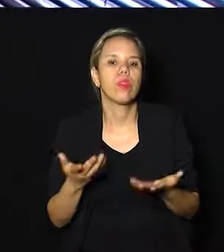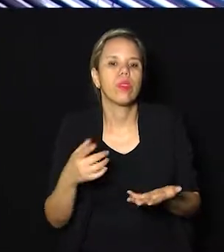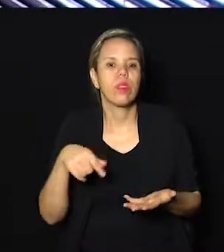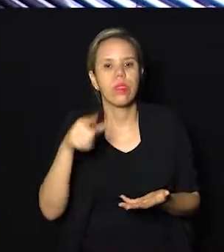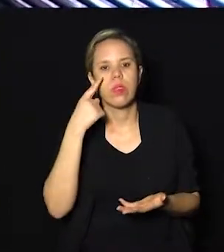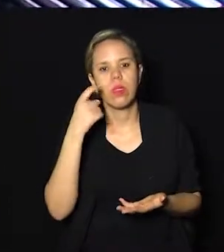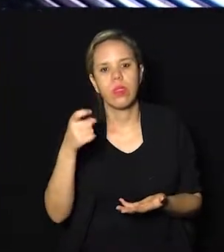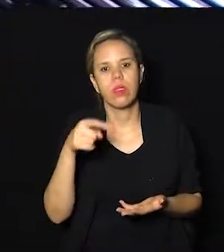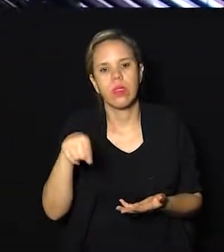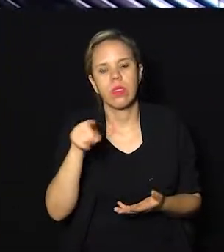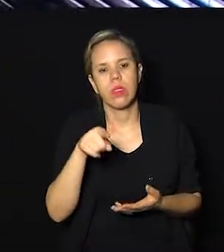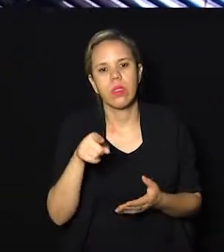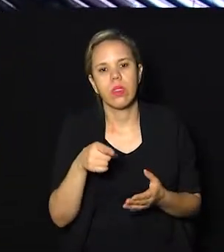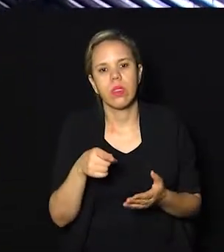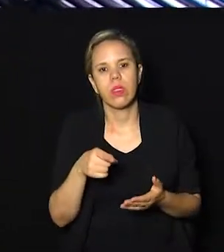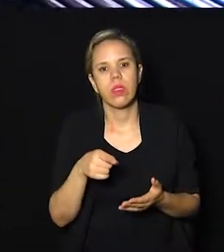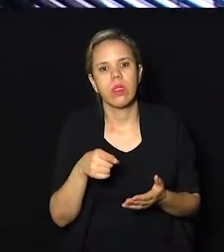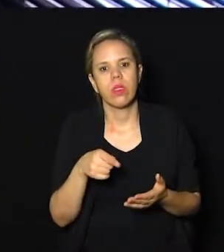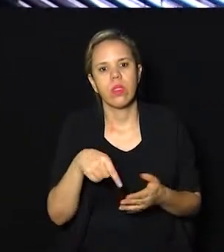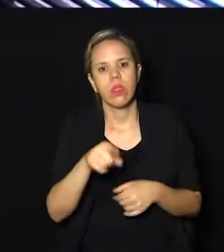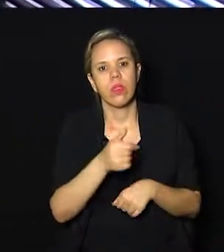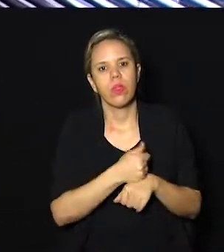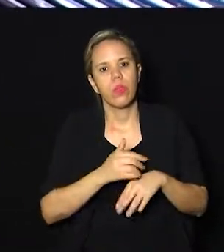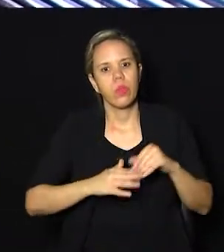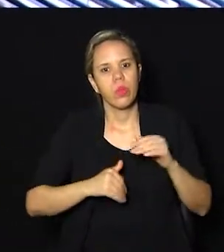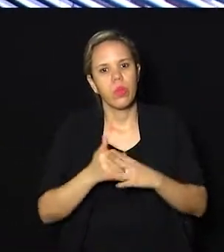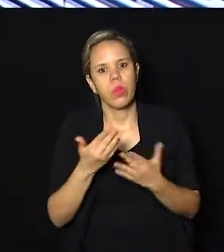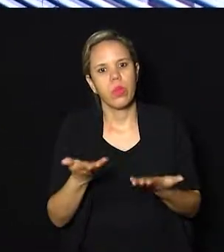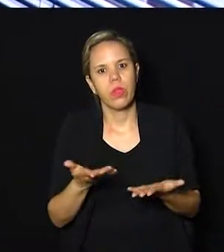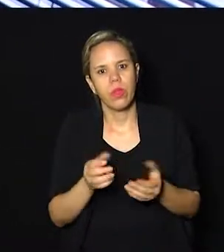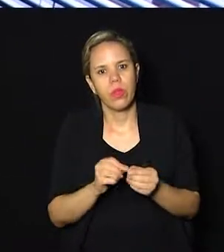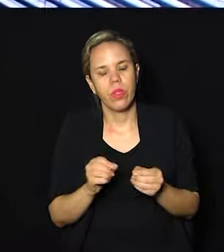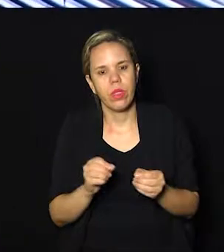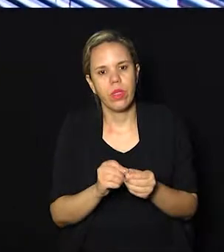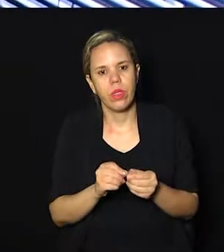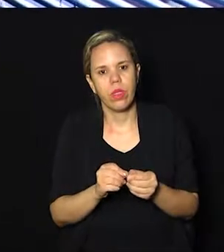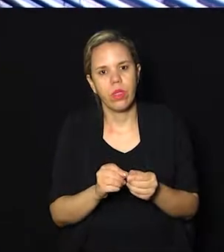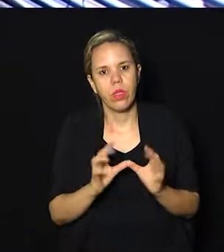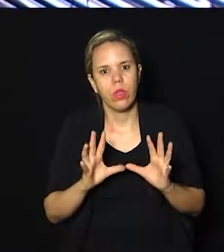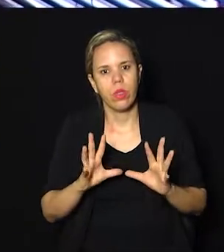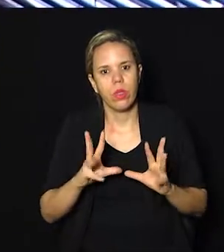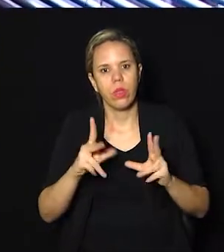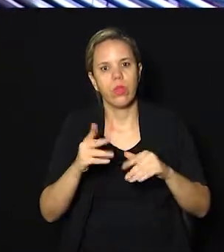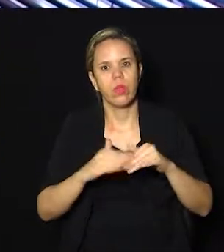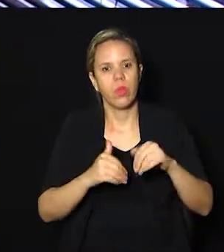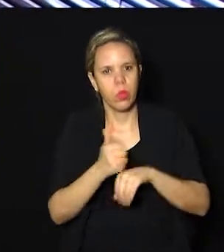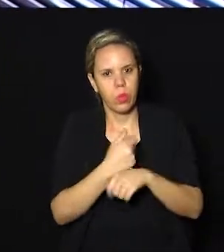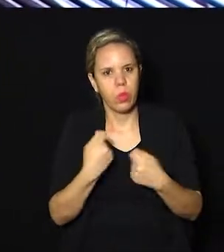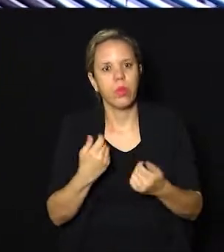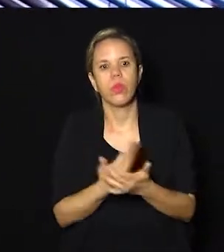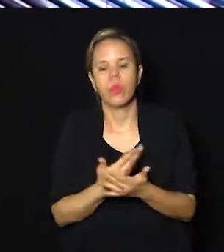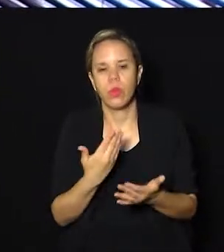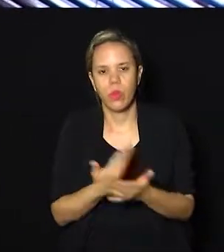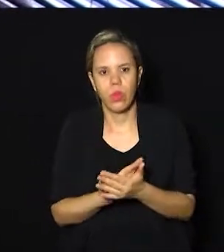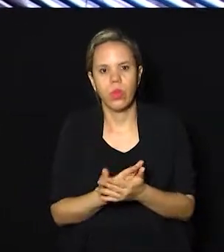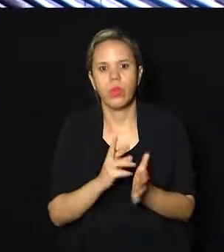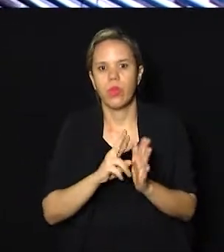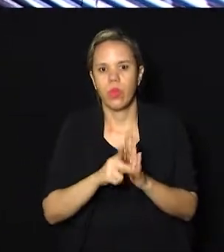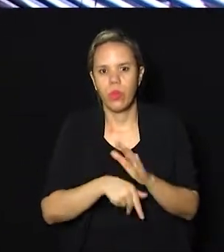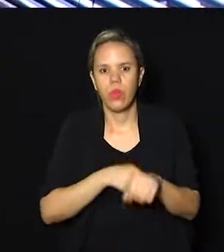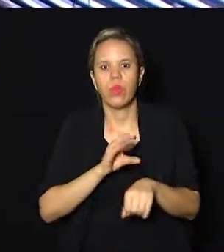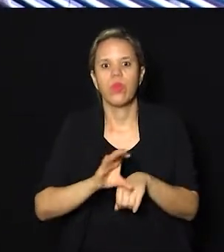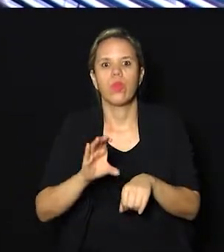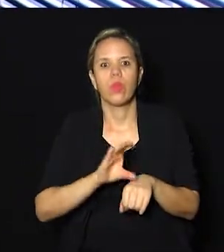se interessar em seguir essa profissão? Olha, bom... Como todas as profissões, precisa estudar, fazer vários